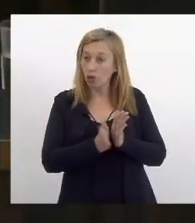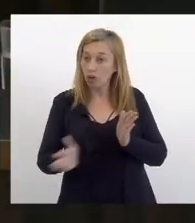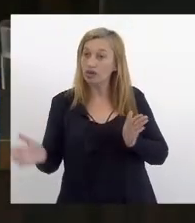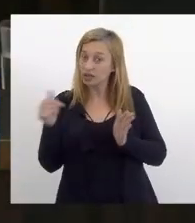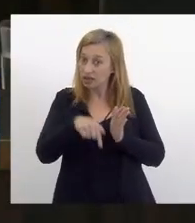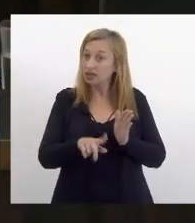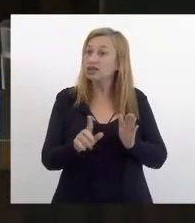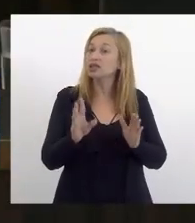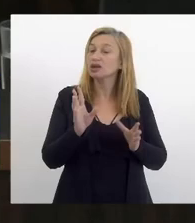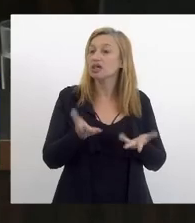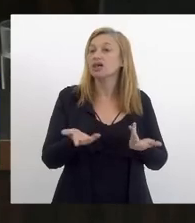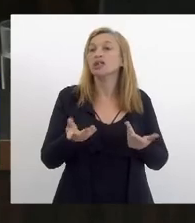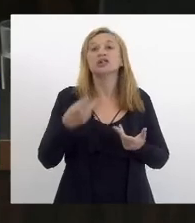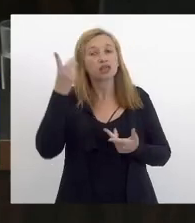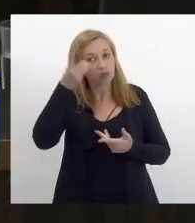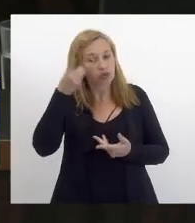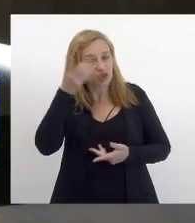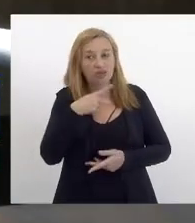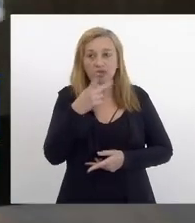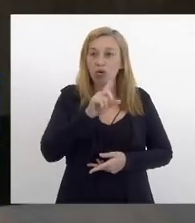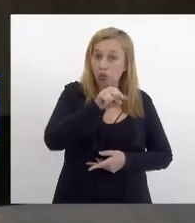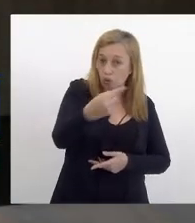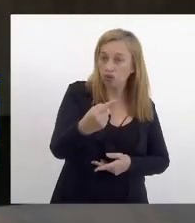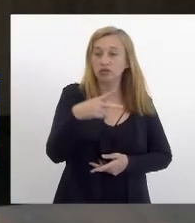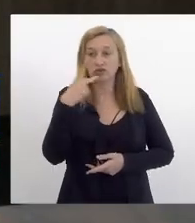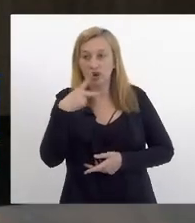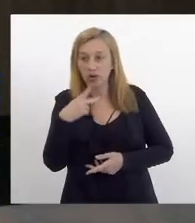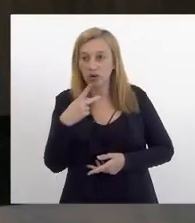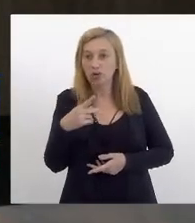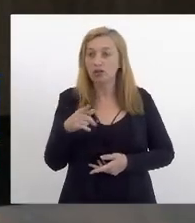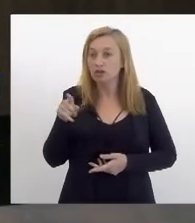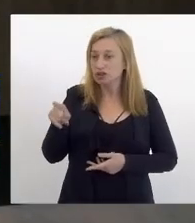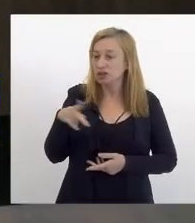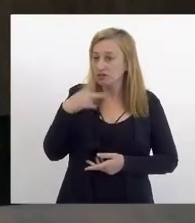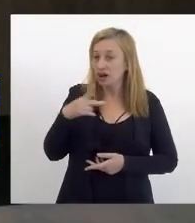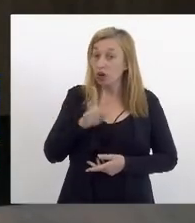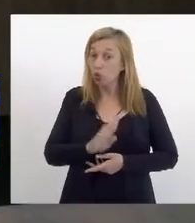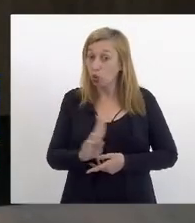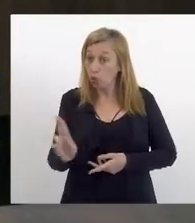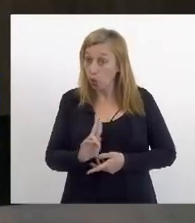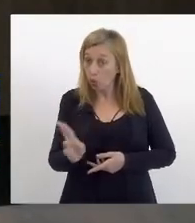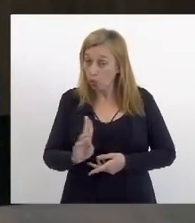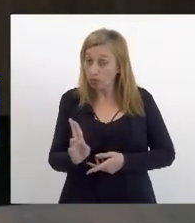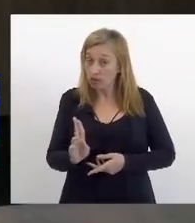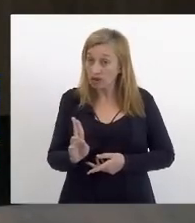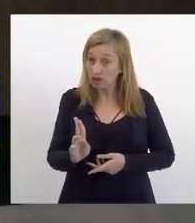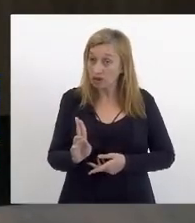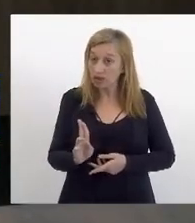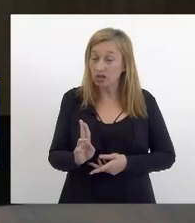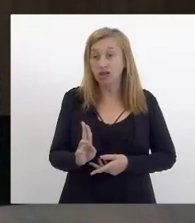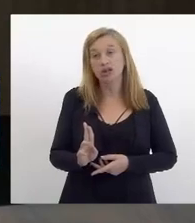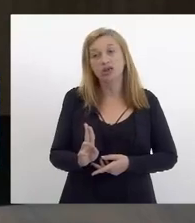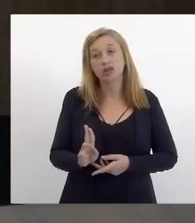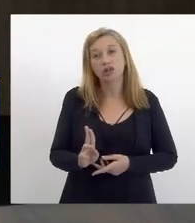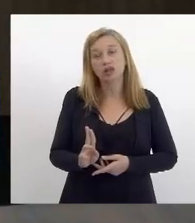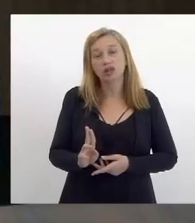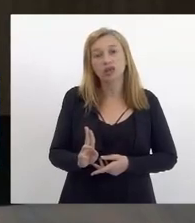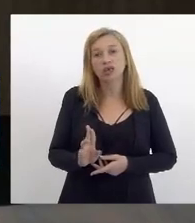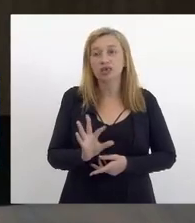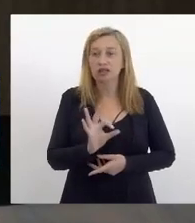aqui dentro um deputado falou o outro falou quando você fala o nome e cita tem o direito de